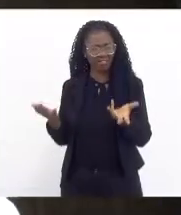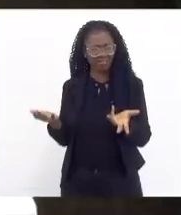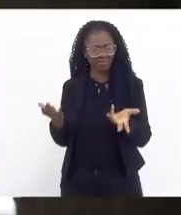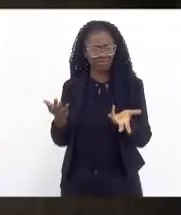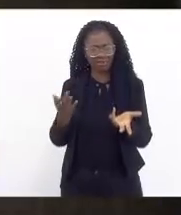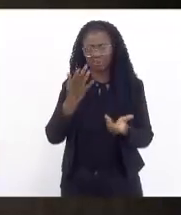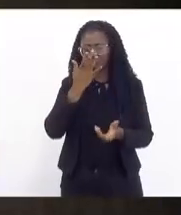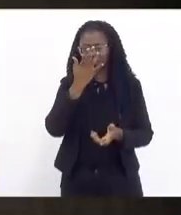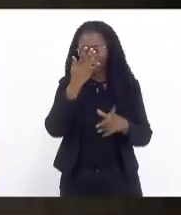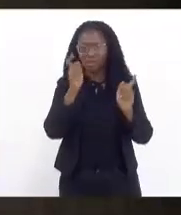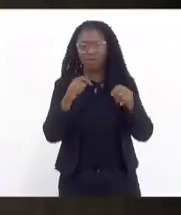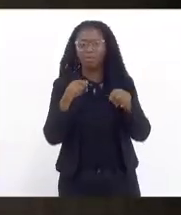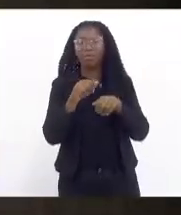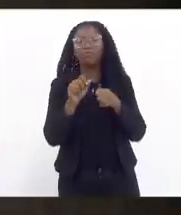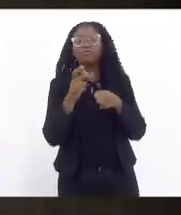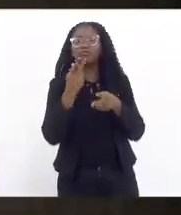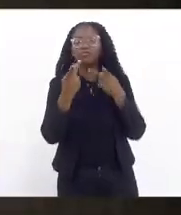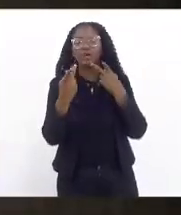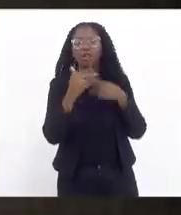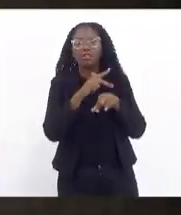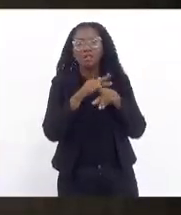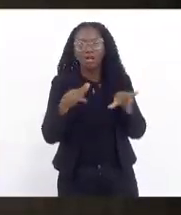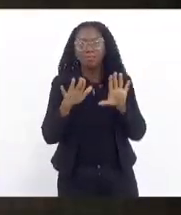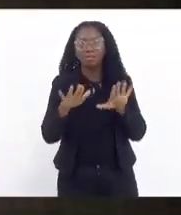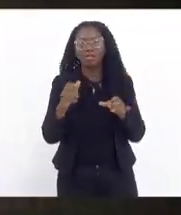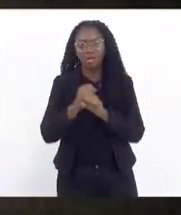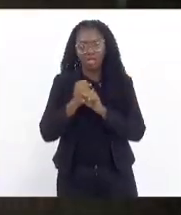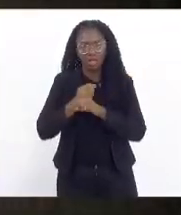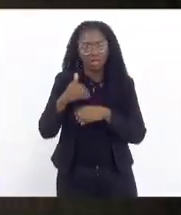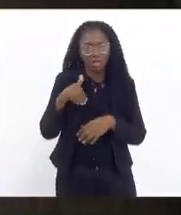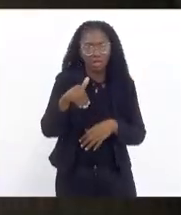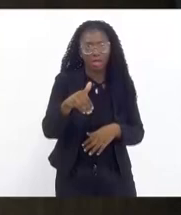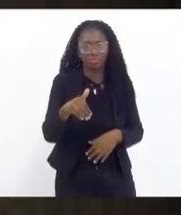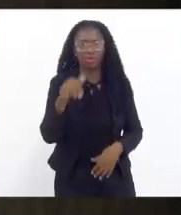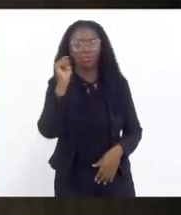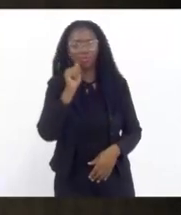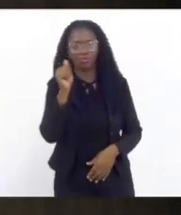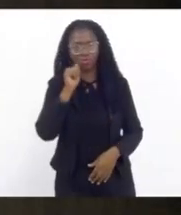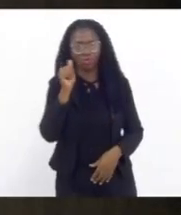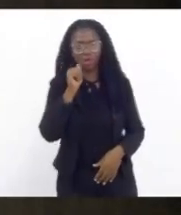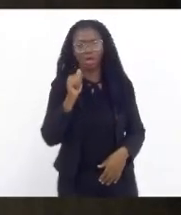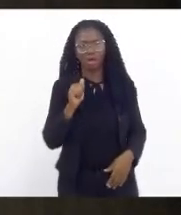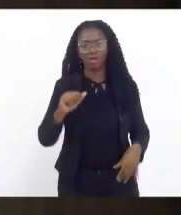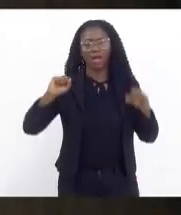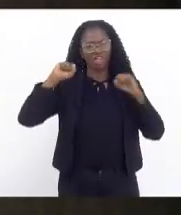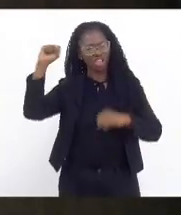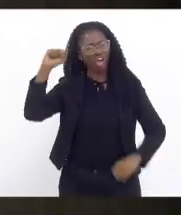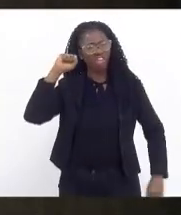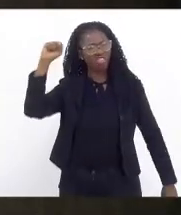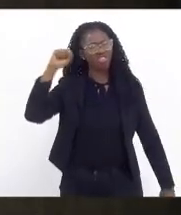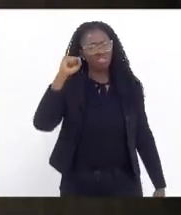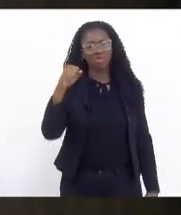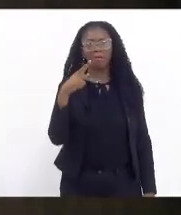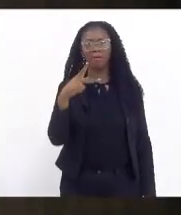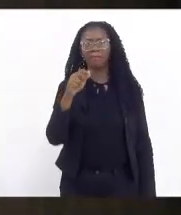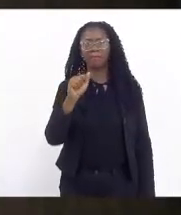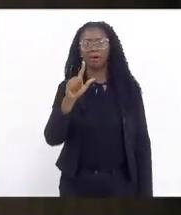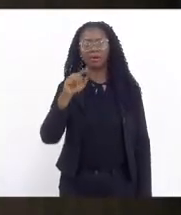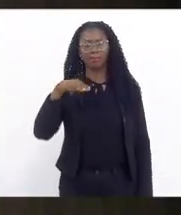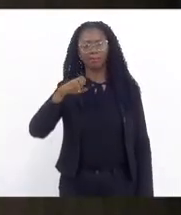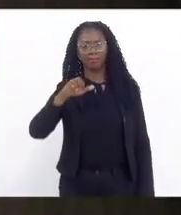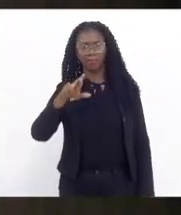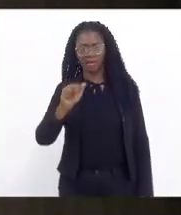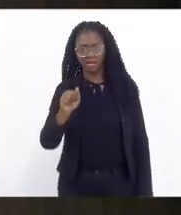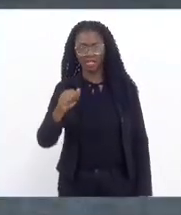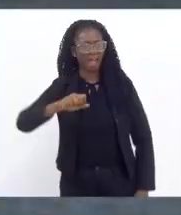inúmeras mas uma ainda desse ano de uma torcedora palmeirense que ao seu time ganhar do time do